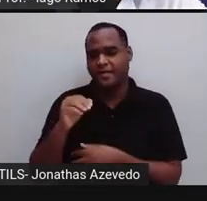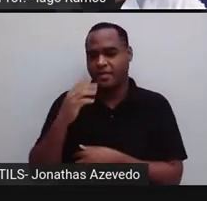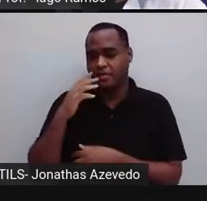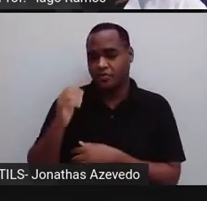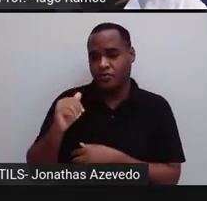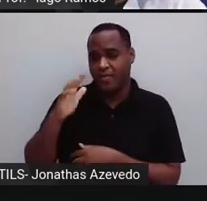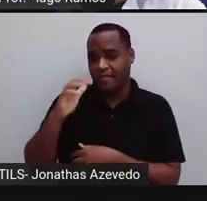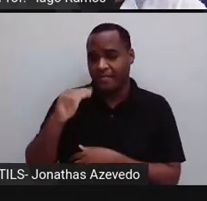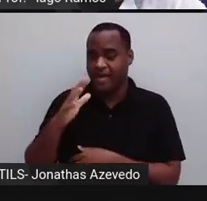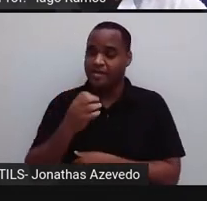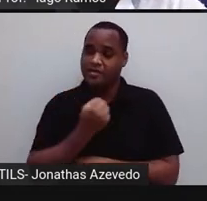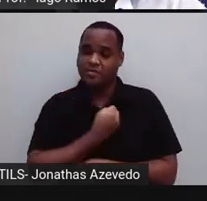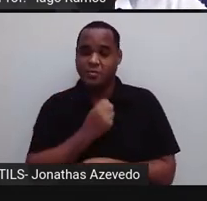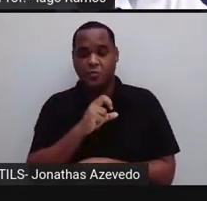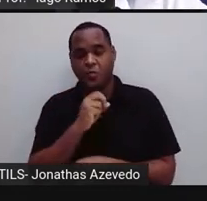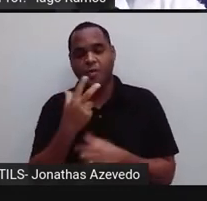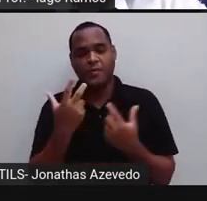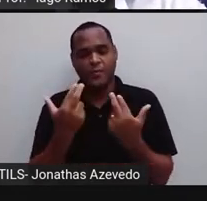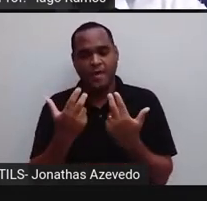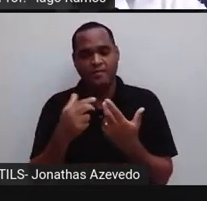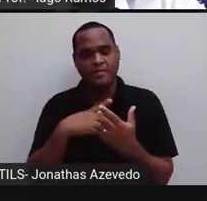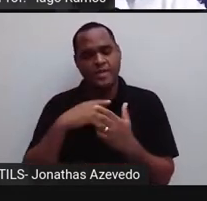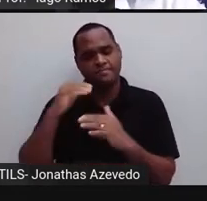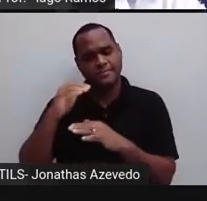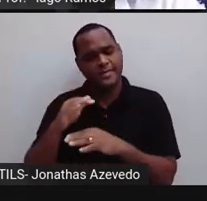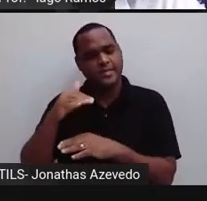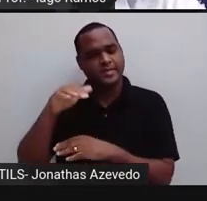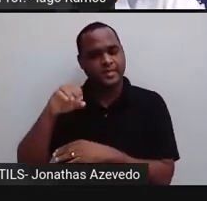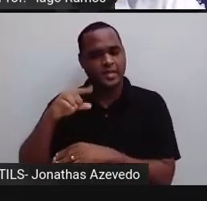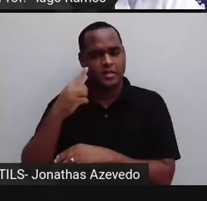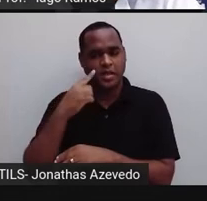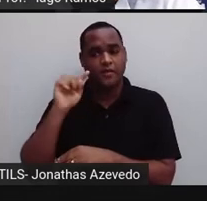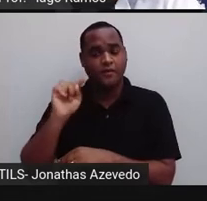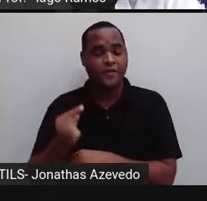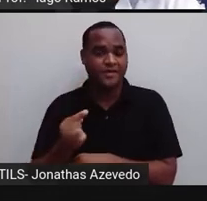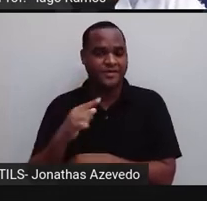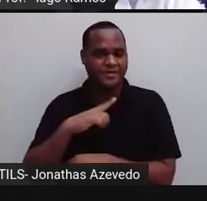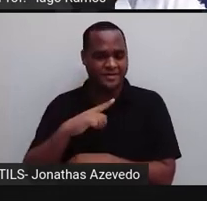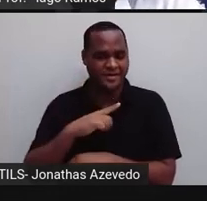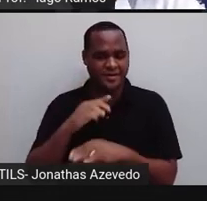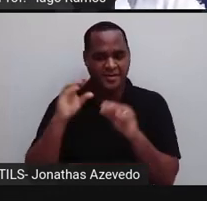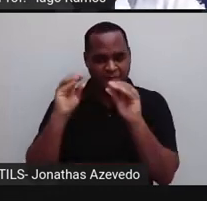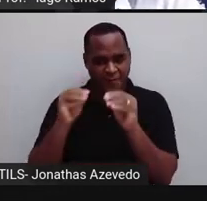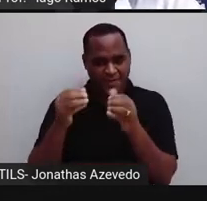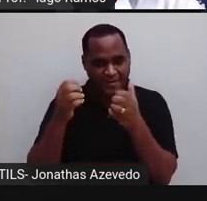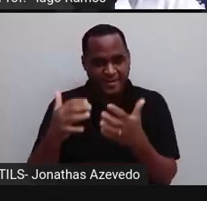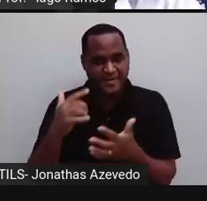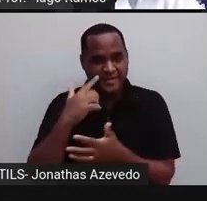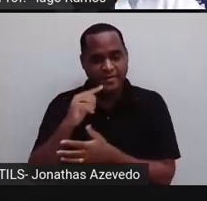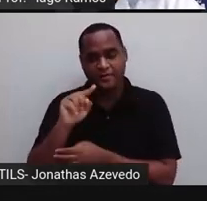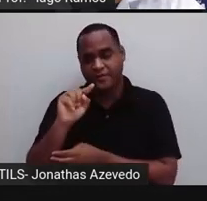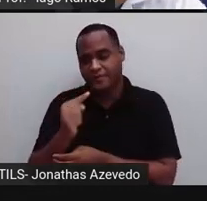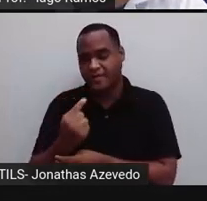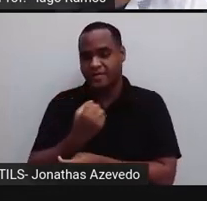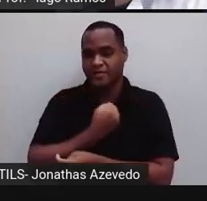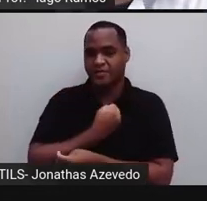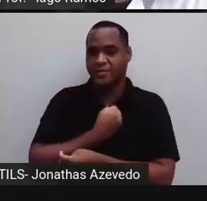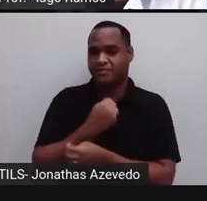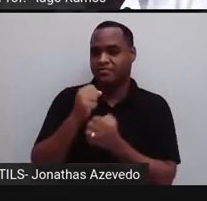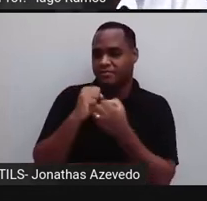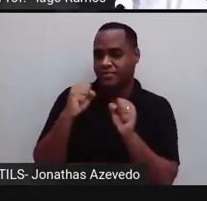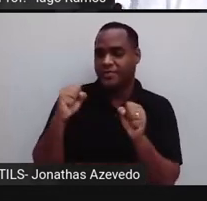e ao mesmo tempo menor do que 2? A gente pensa em colocar vírgula, olha só, se eu colocar vírgula naquele númerozão ali,